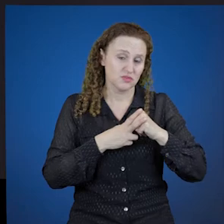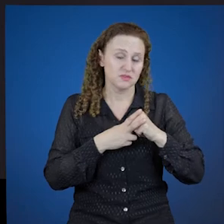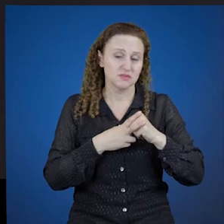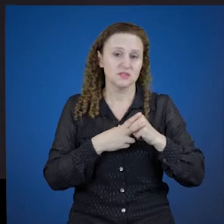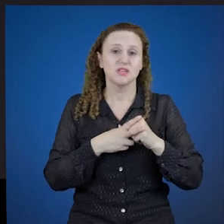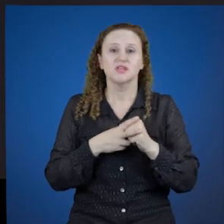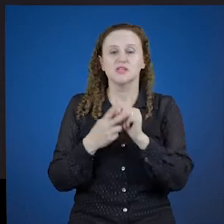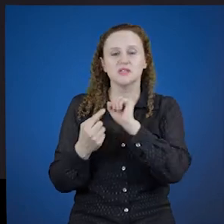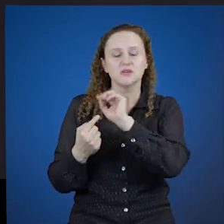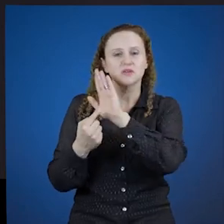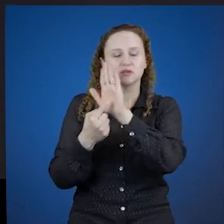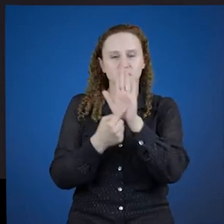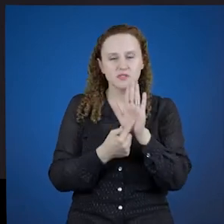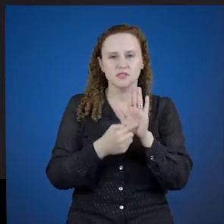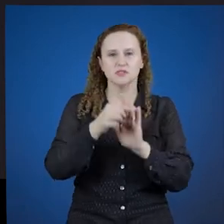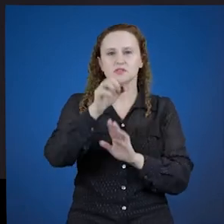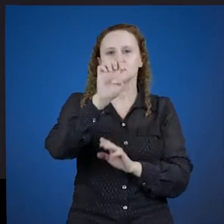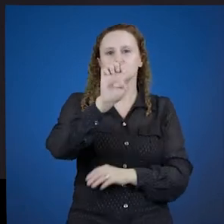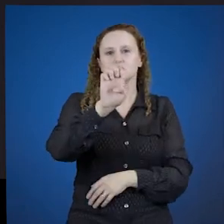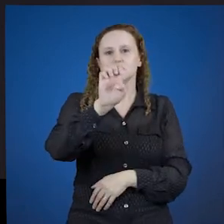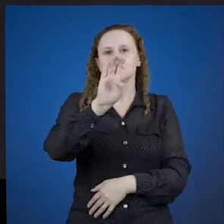apresentando para vocês, lá no e-book,